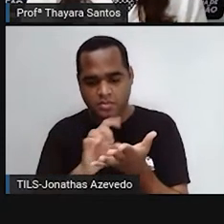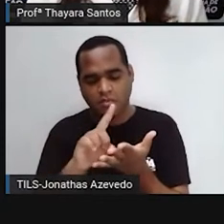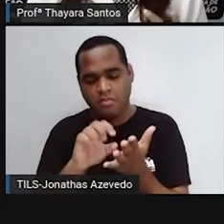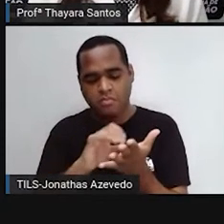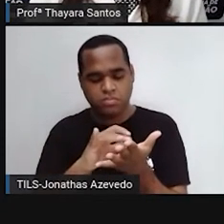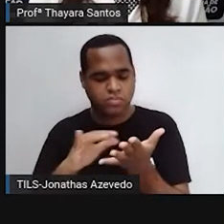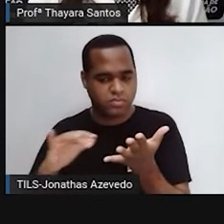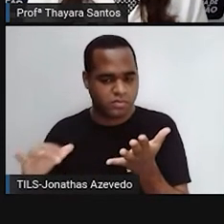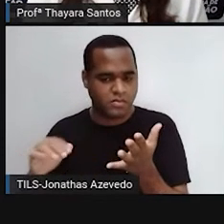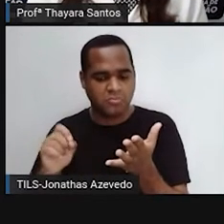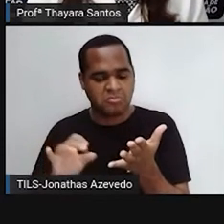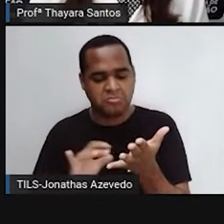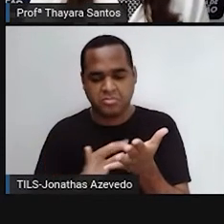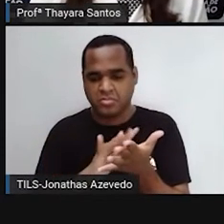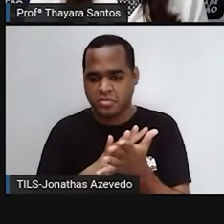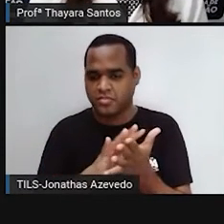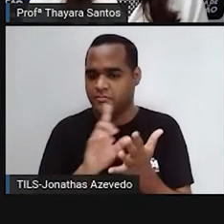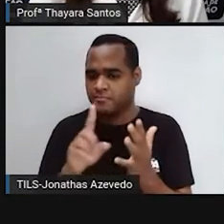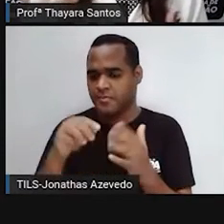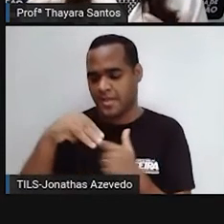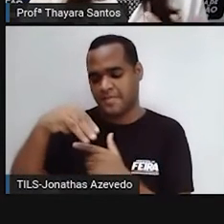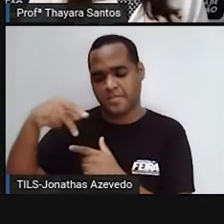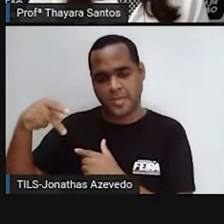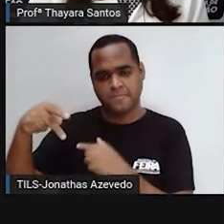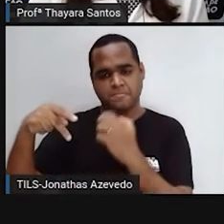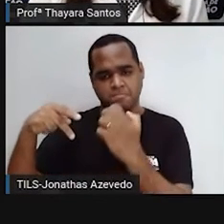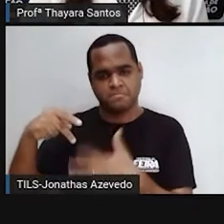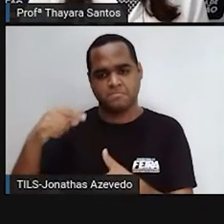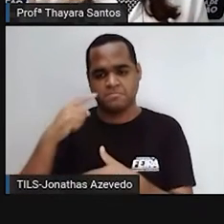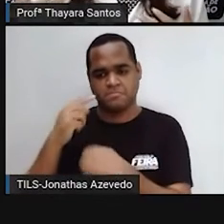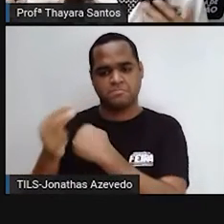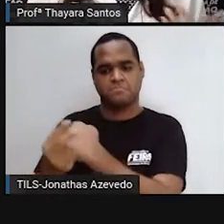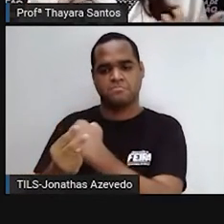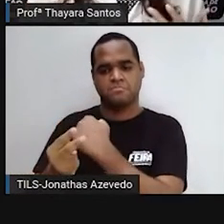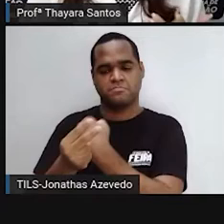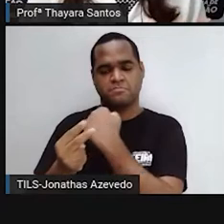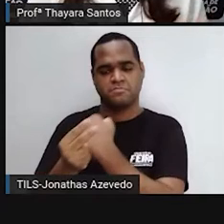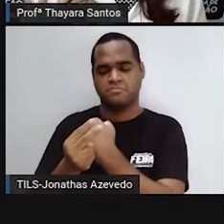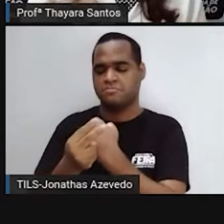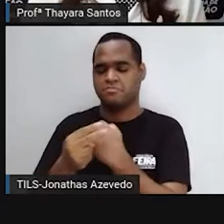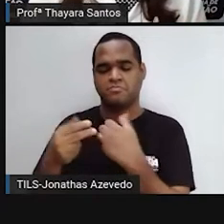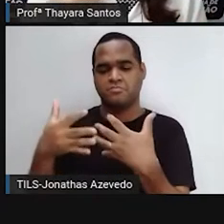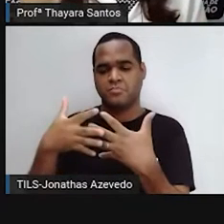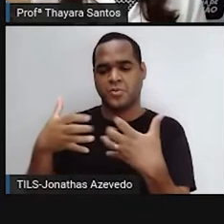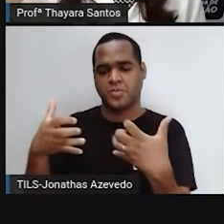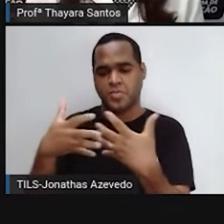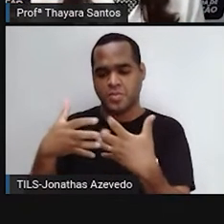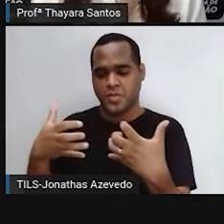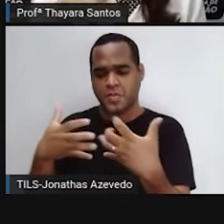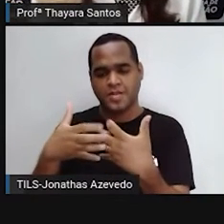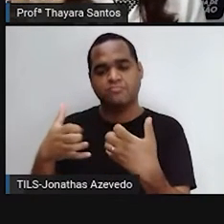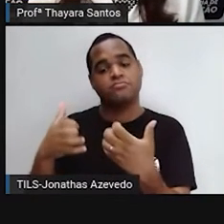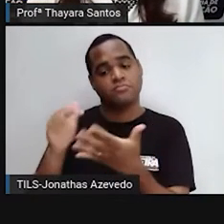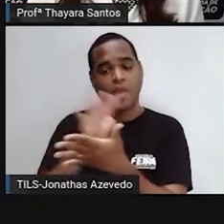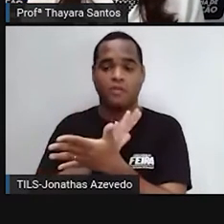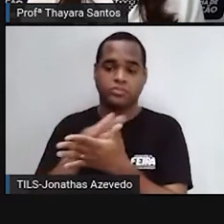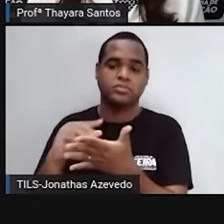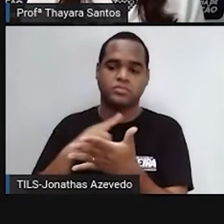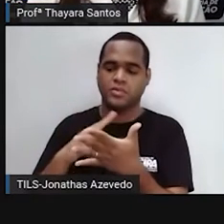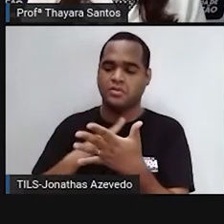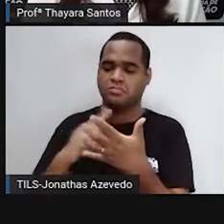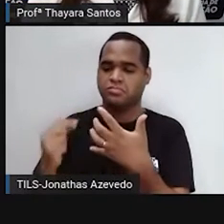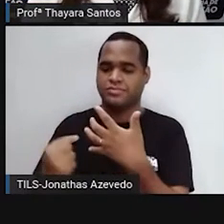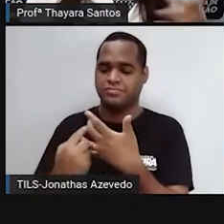fala que a membrana plasmática tem uma permeabilidade seletiva, justamente porque ela deixa algumas substâncias